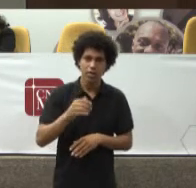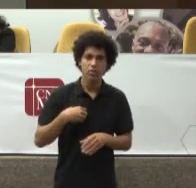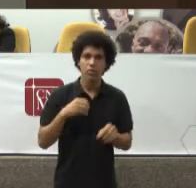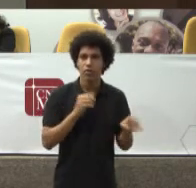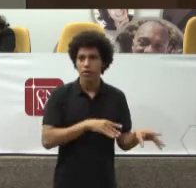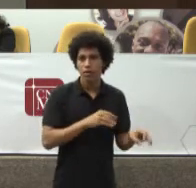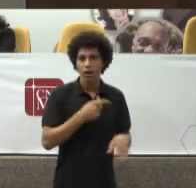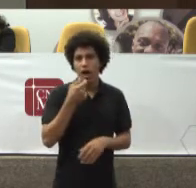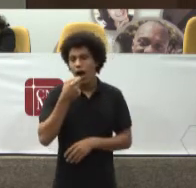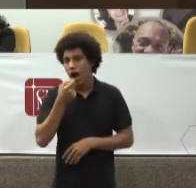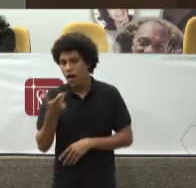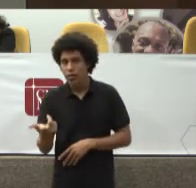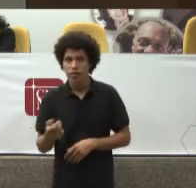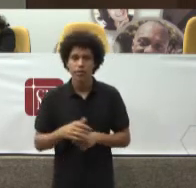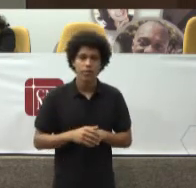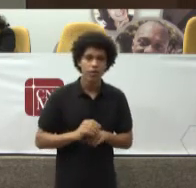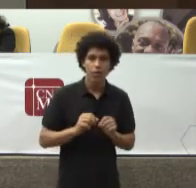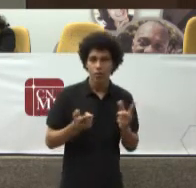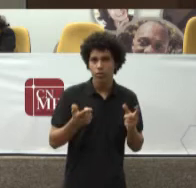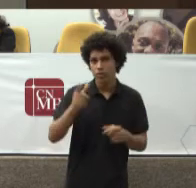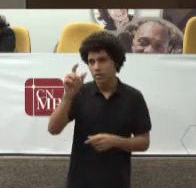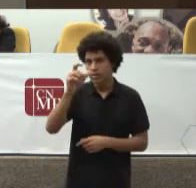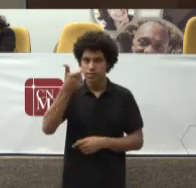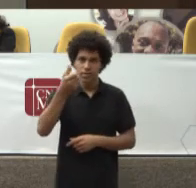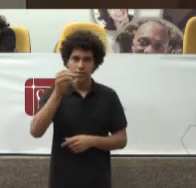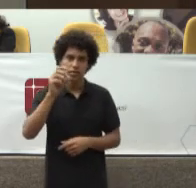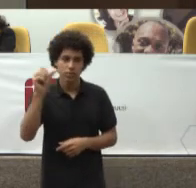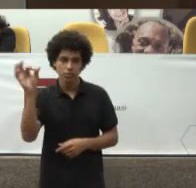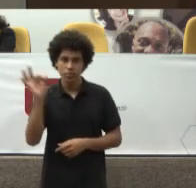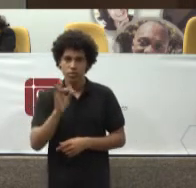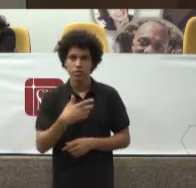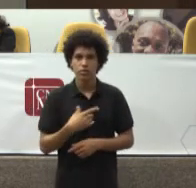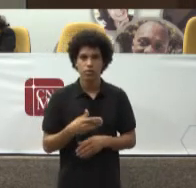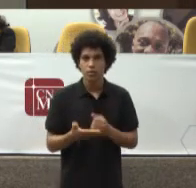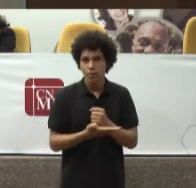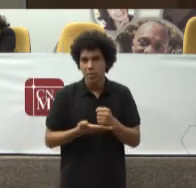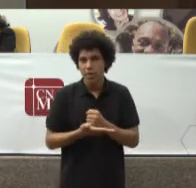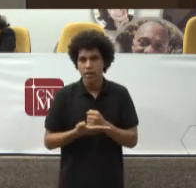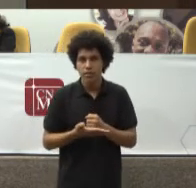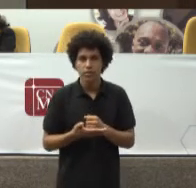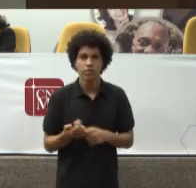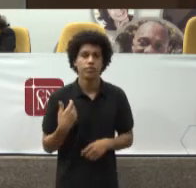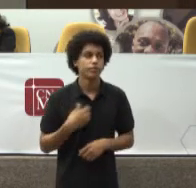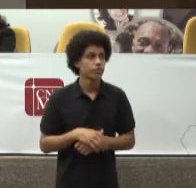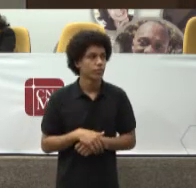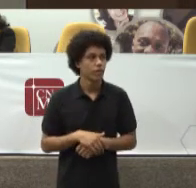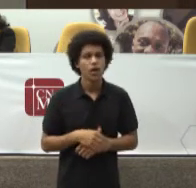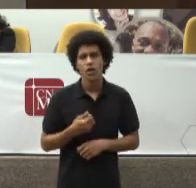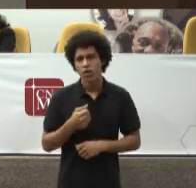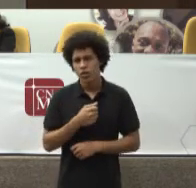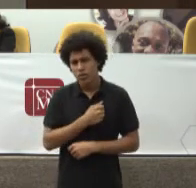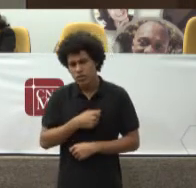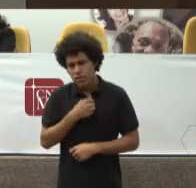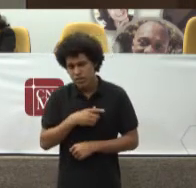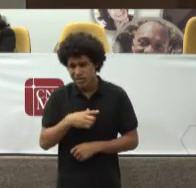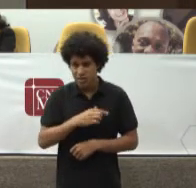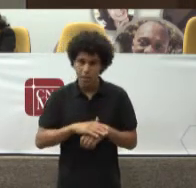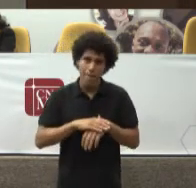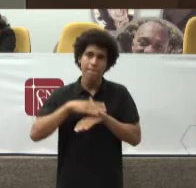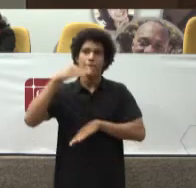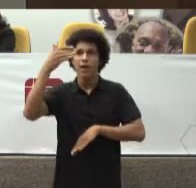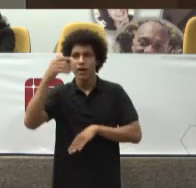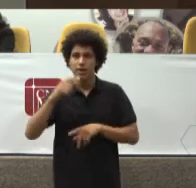50% De saneamento básico Estamos muito Aquem do que gostaríamos Aquem do que deveríamos Mas houve Algum tipo de progresso